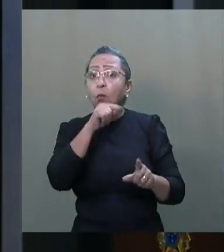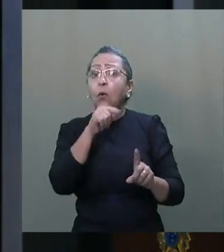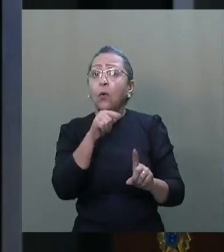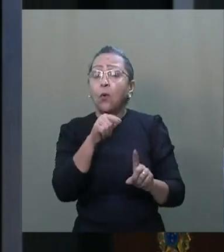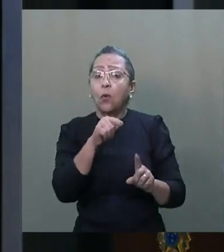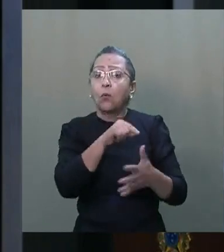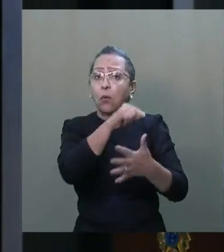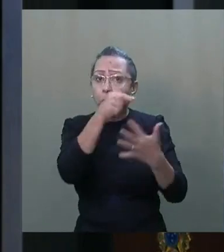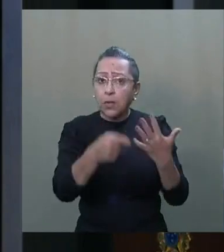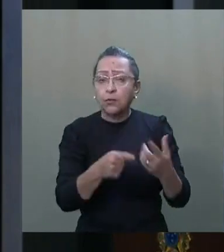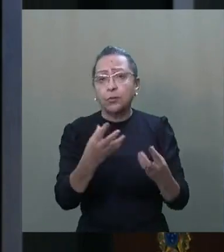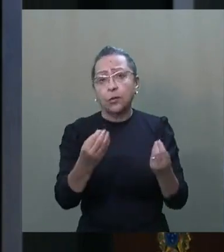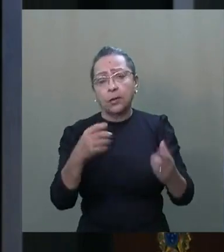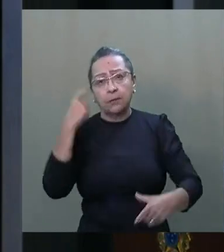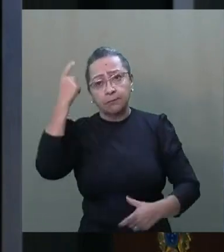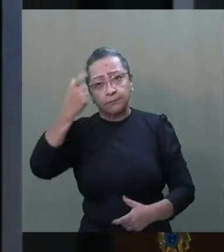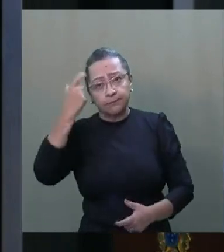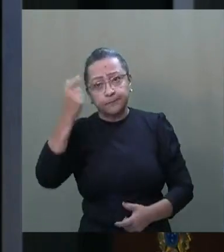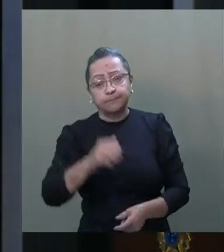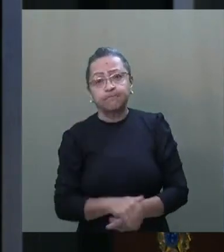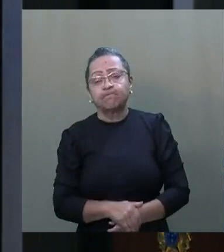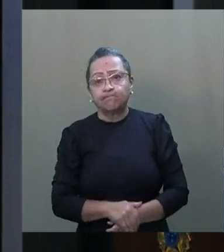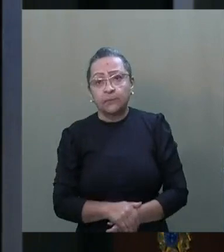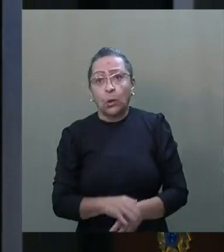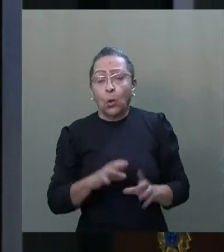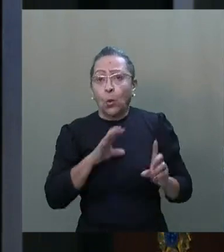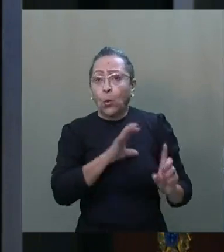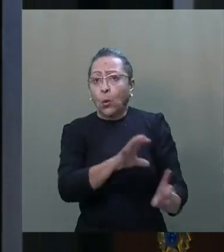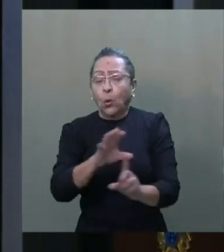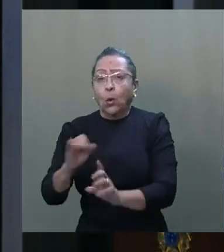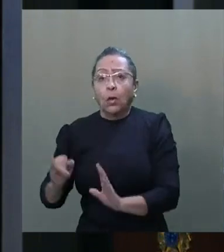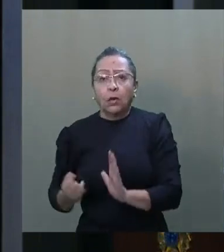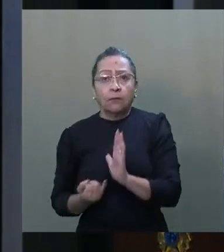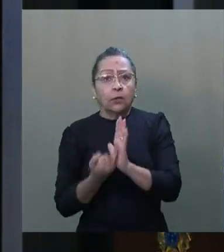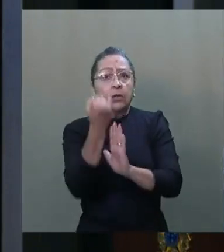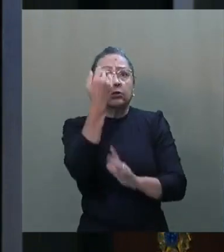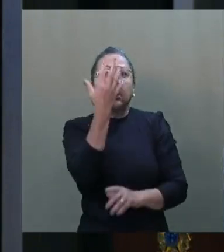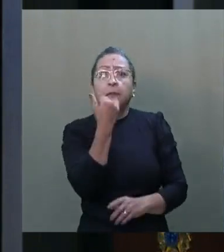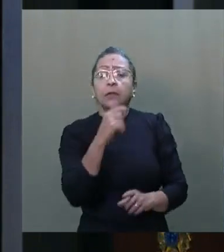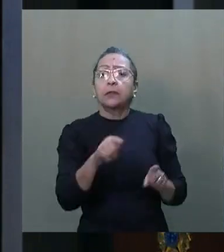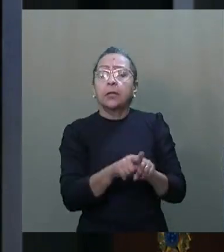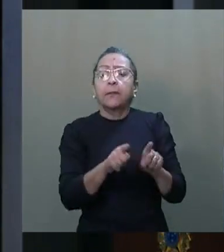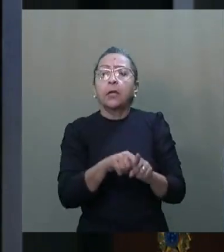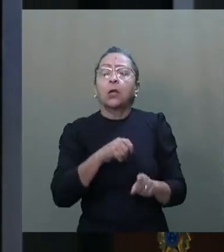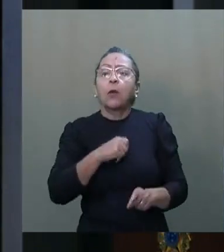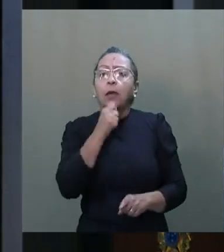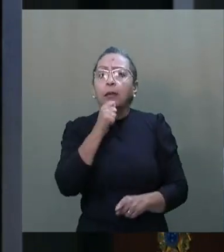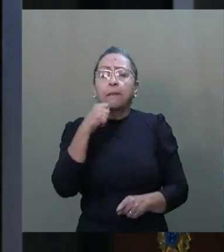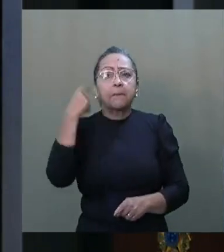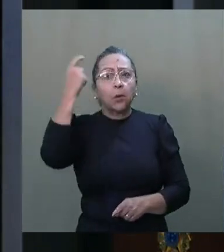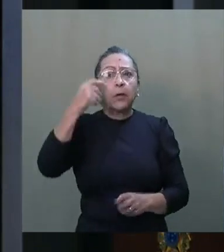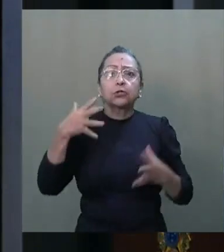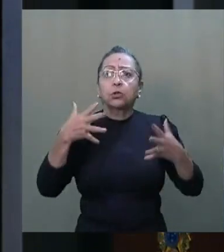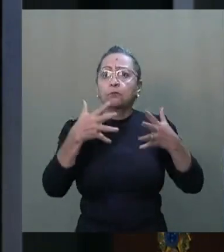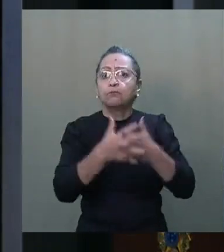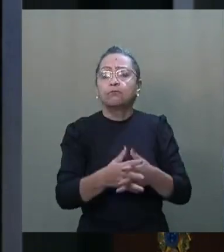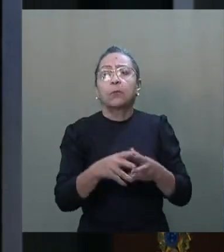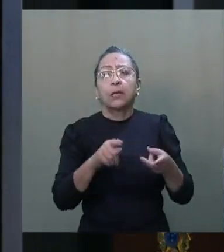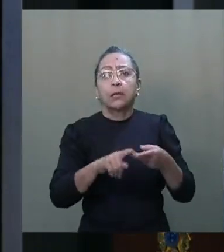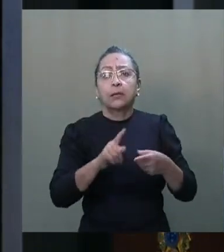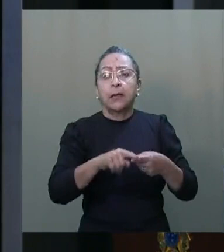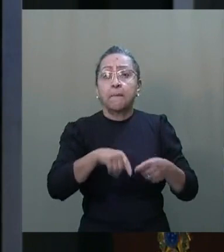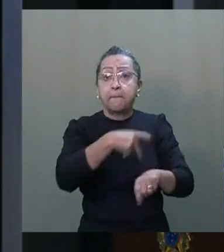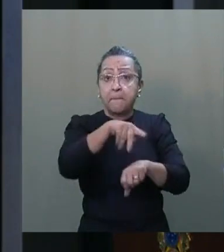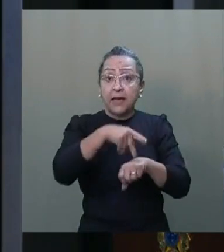preocupação. Pressões inflacionárias de alimentos e o ainda preocupante conflito entre